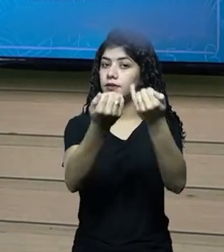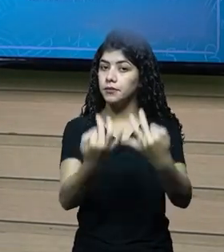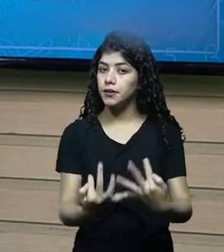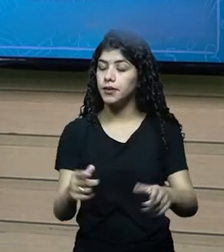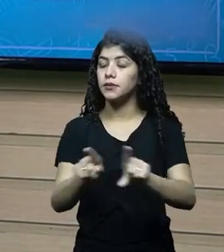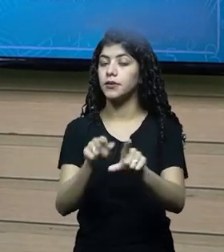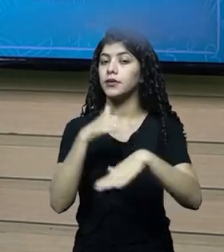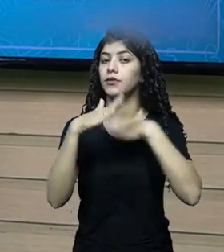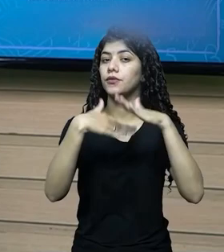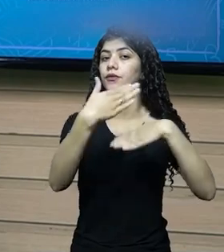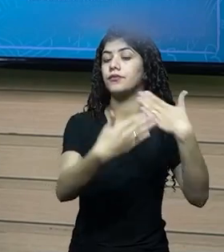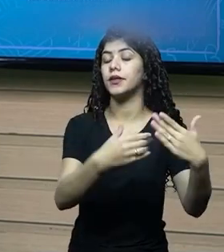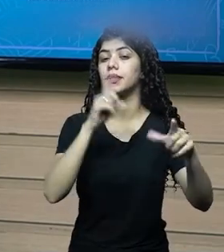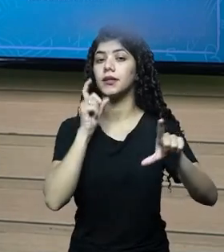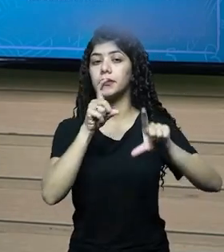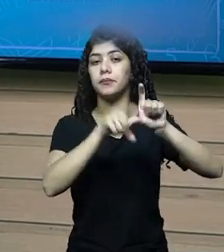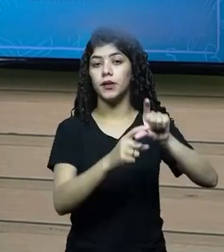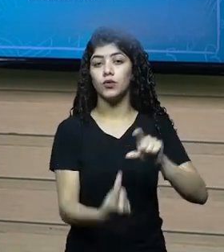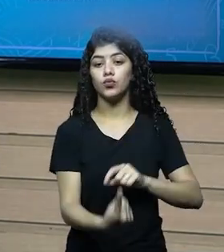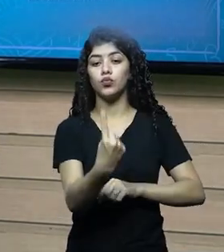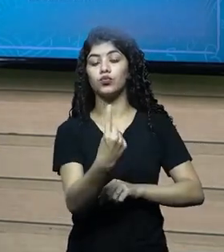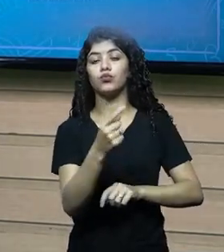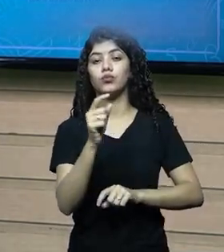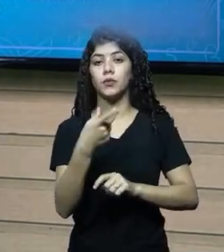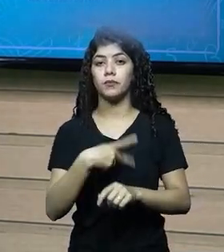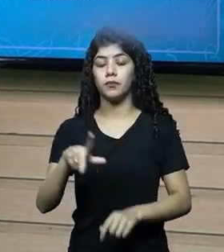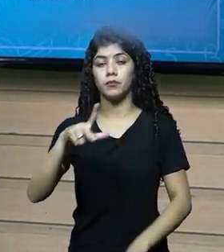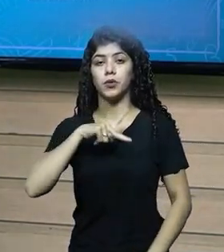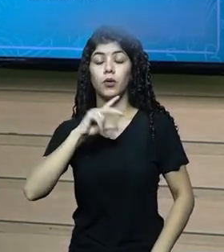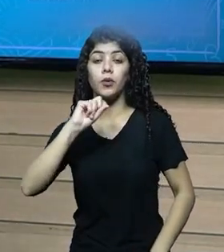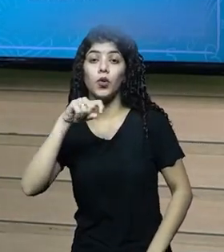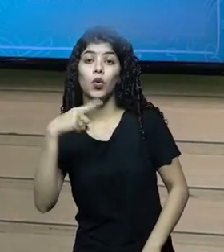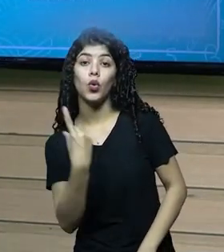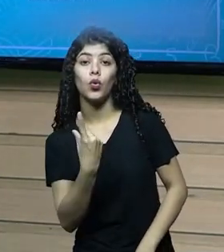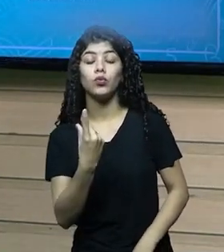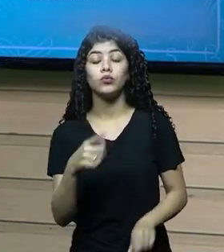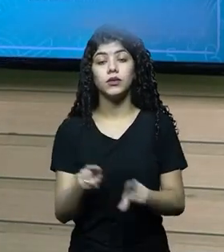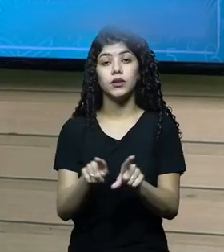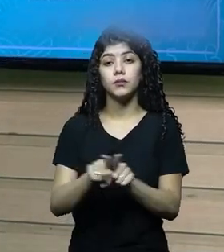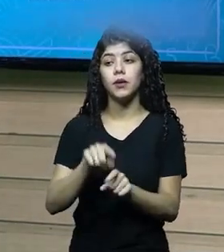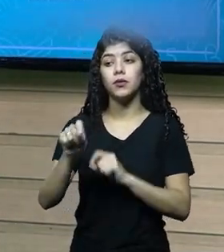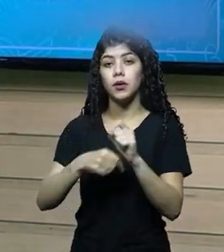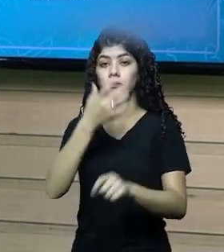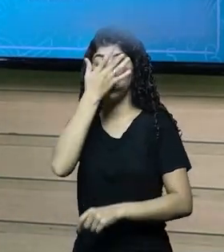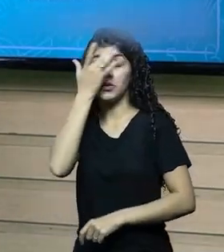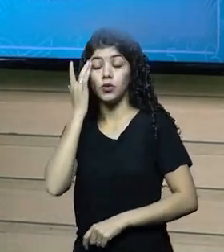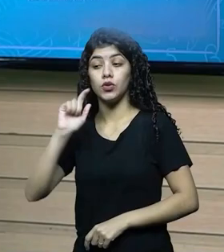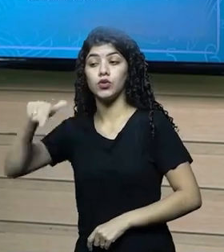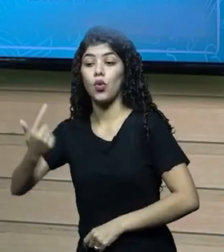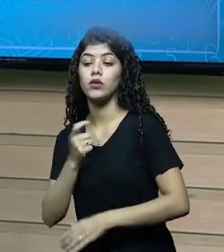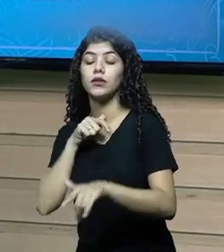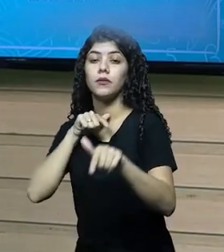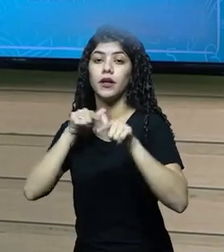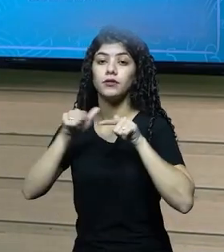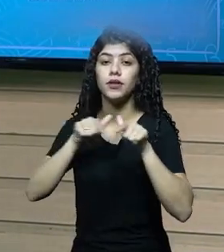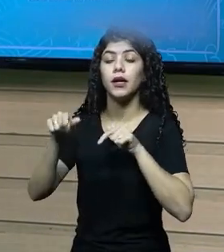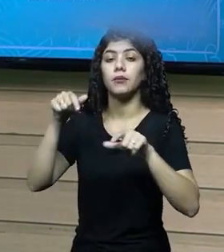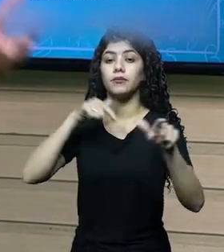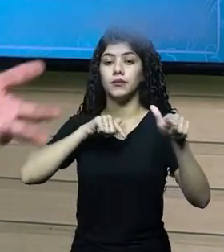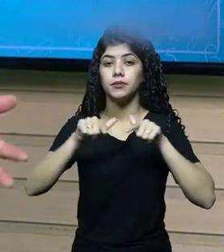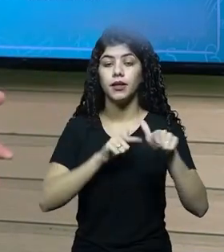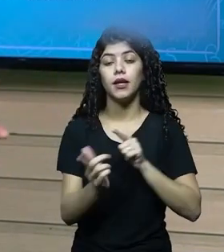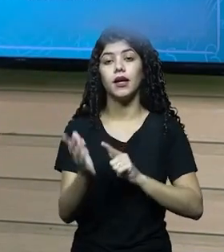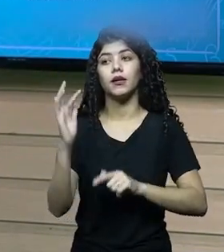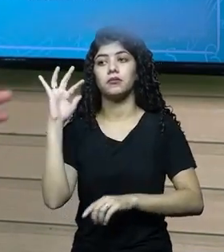ele se desenvolver, ele depende único e exclusivamente dele? Ou ele depende da ação da mão de obra? Ele depende da ação do tempo, da água, da